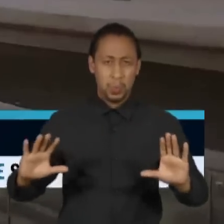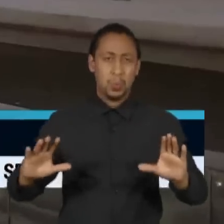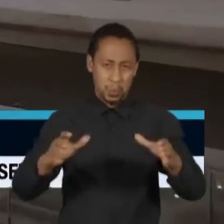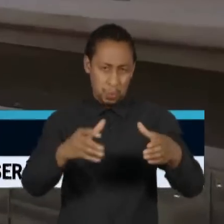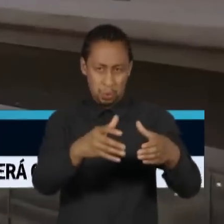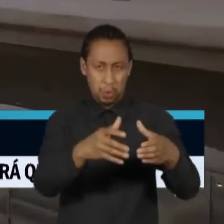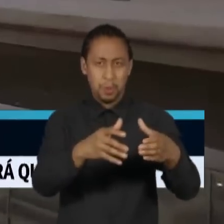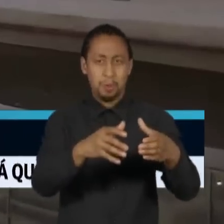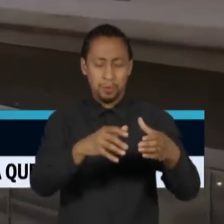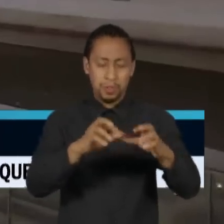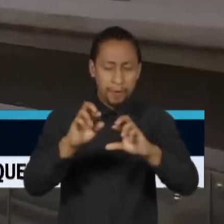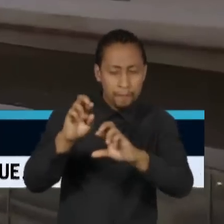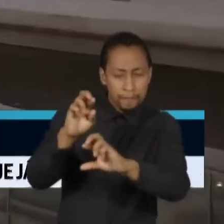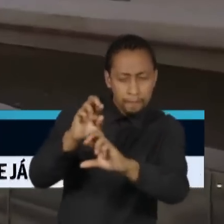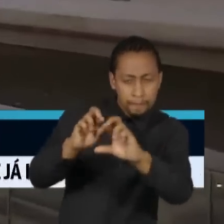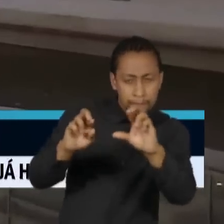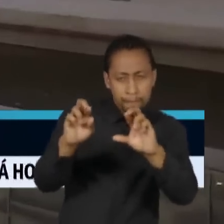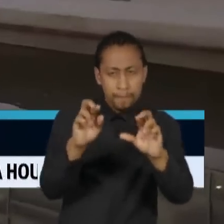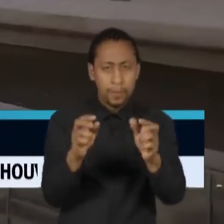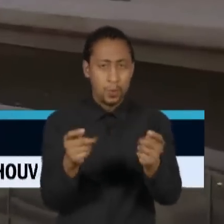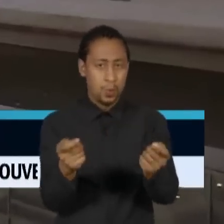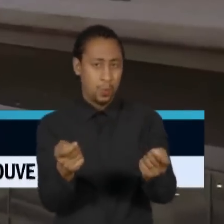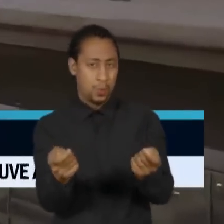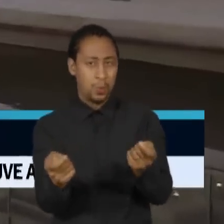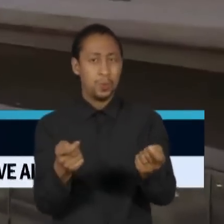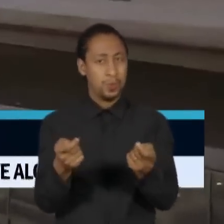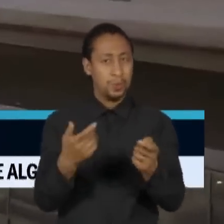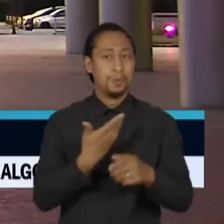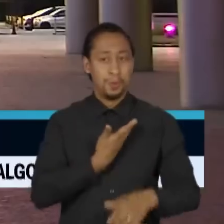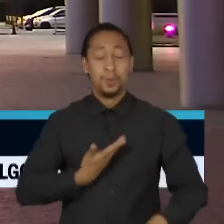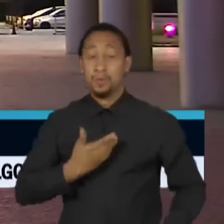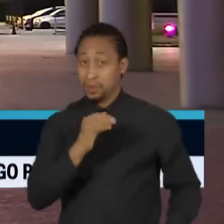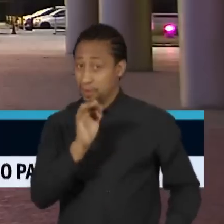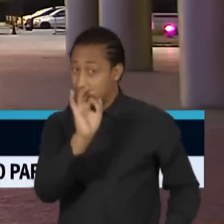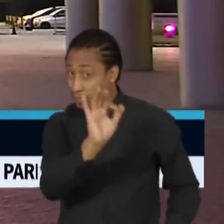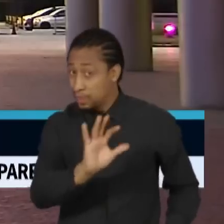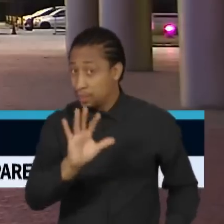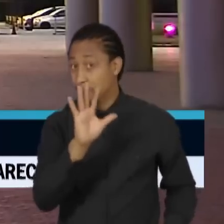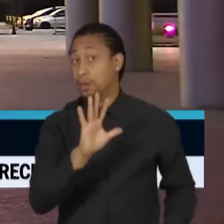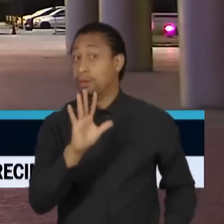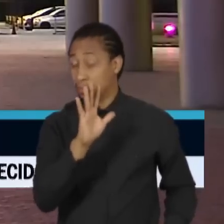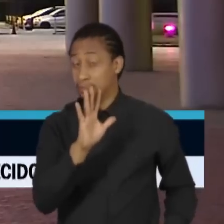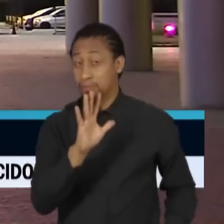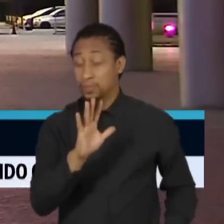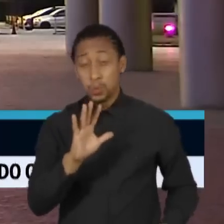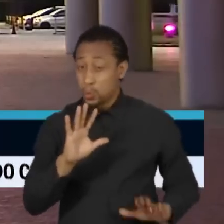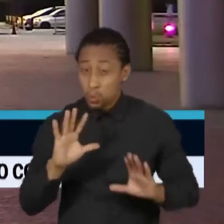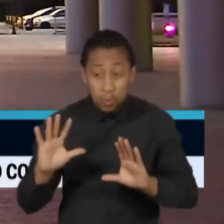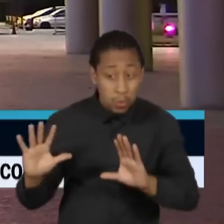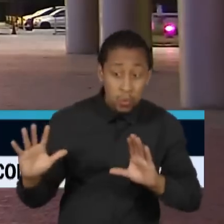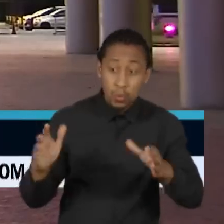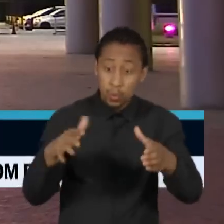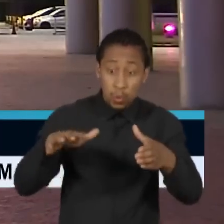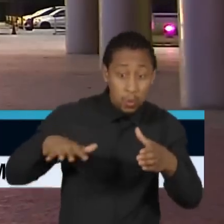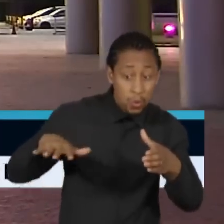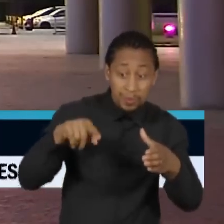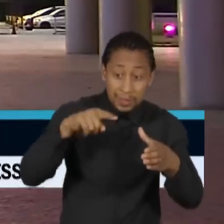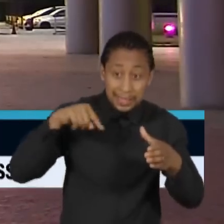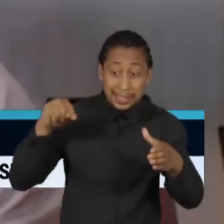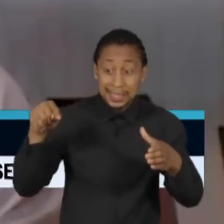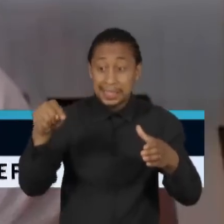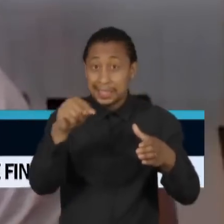e controle do governo federal está, de certa forma,